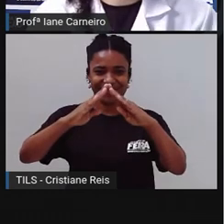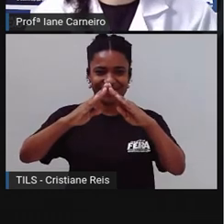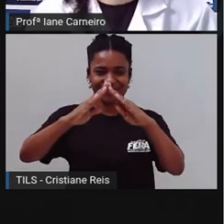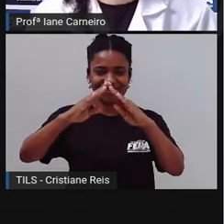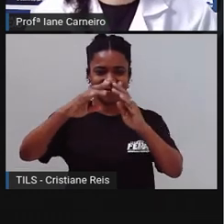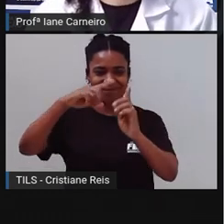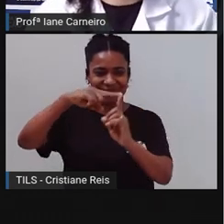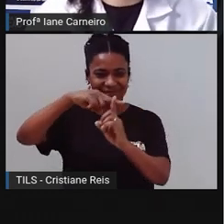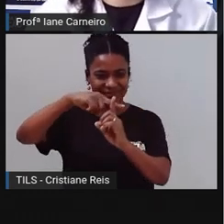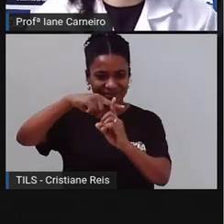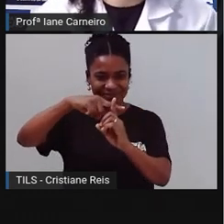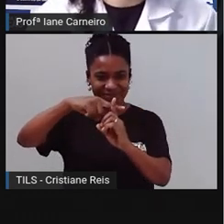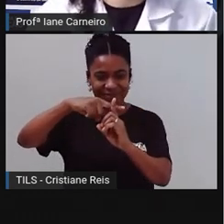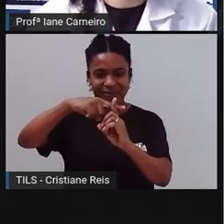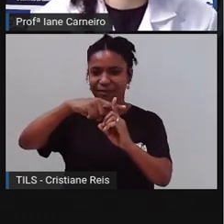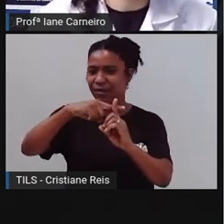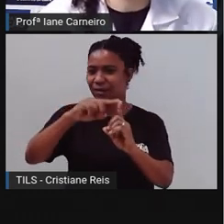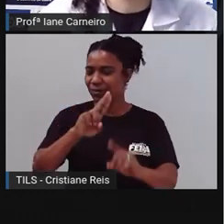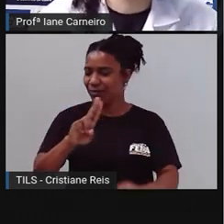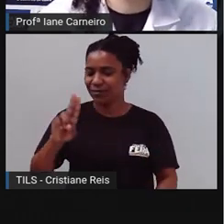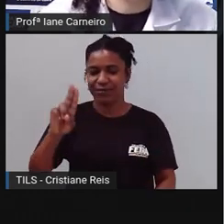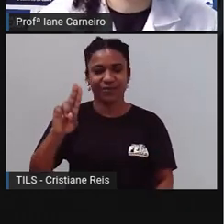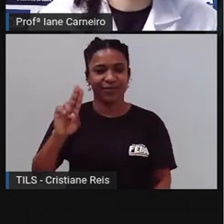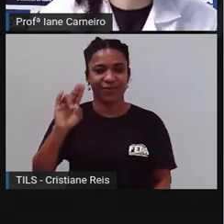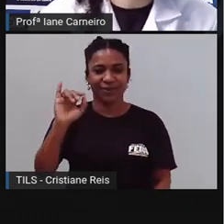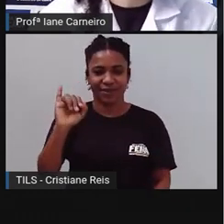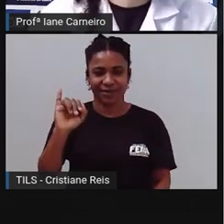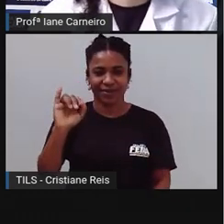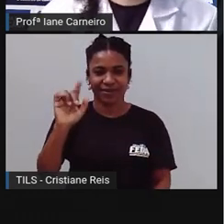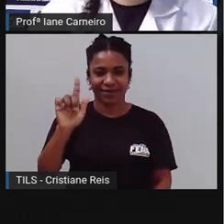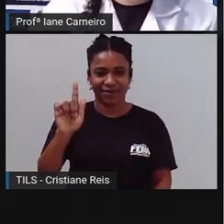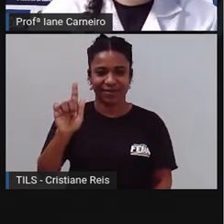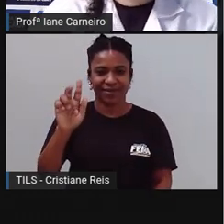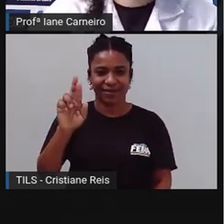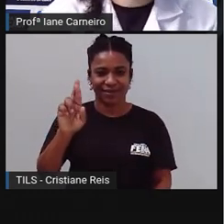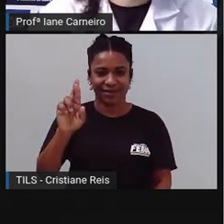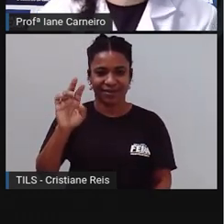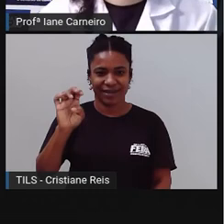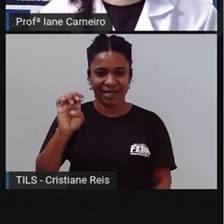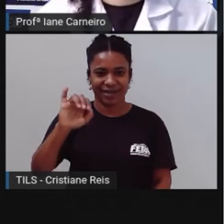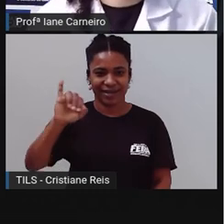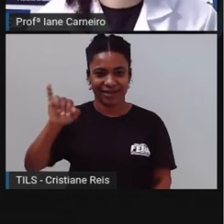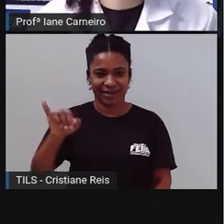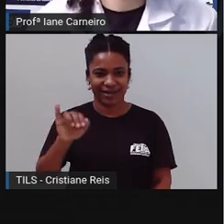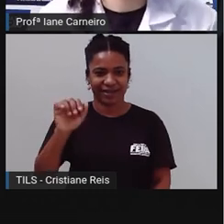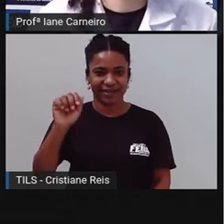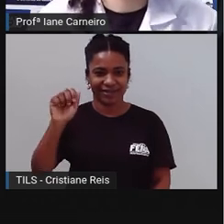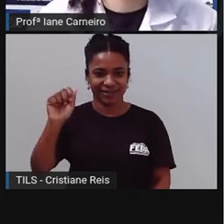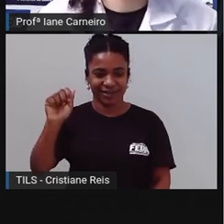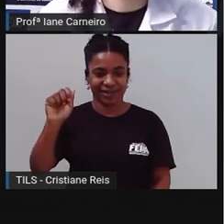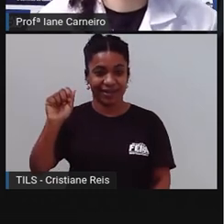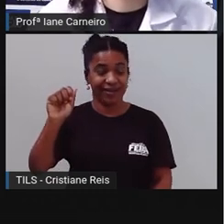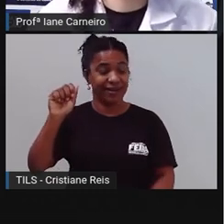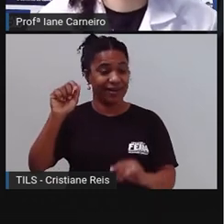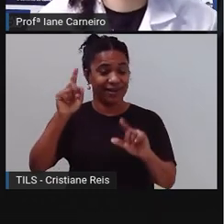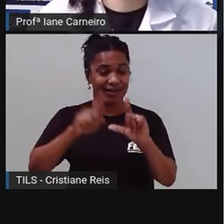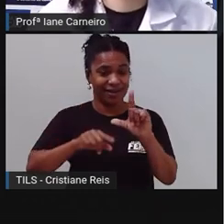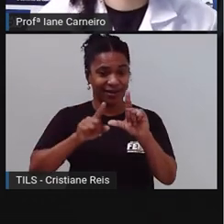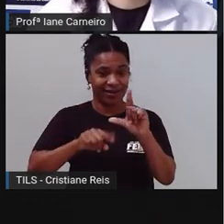é a letra inicial da palavra igreja? A letra I. Tá certo? Ó.